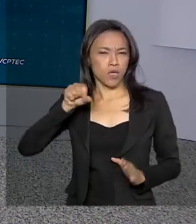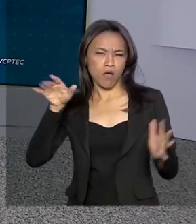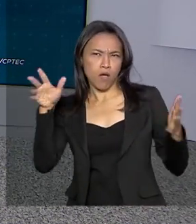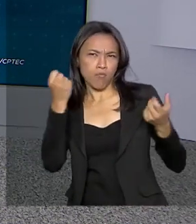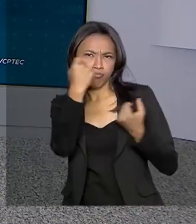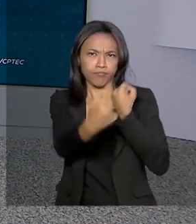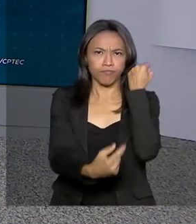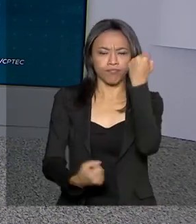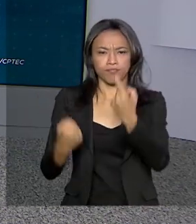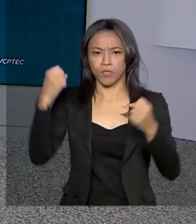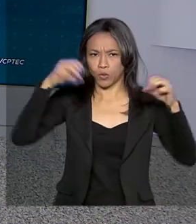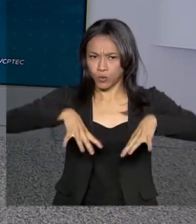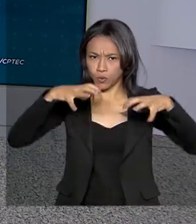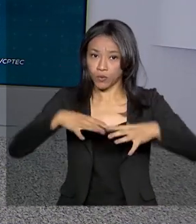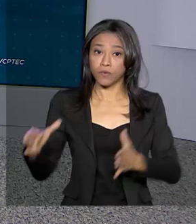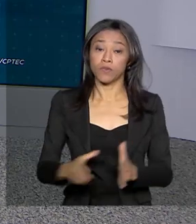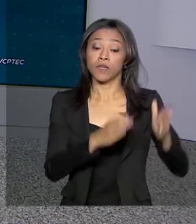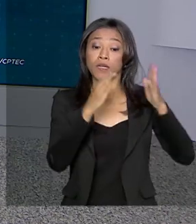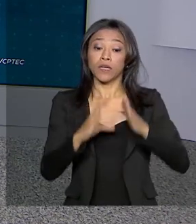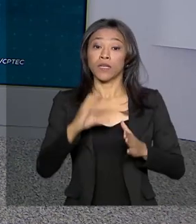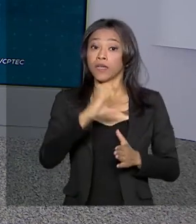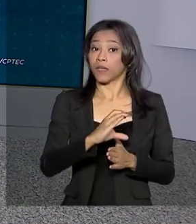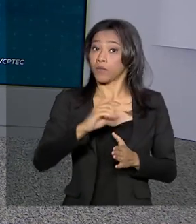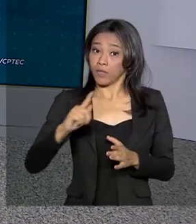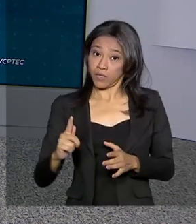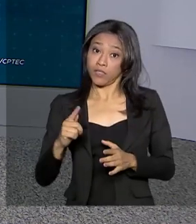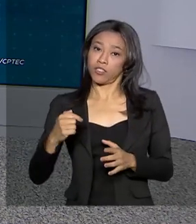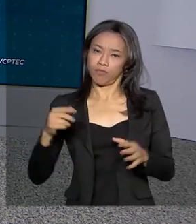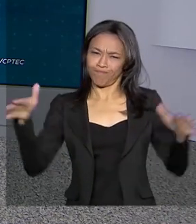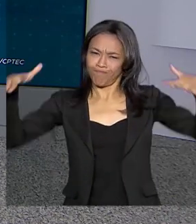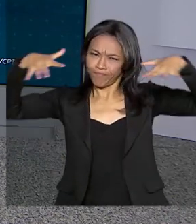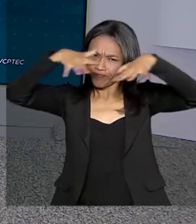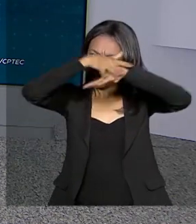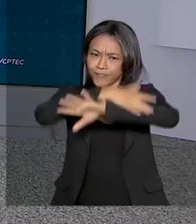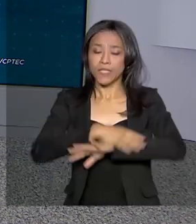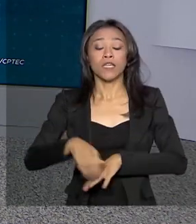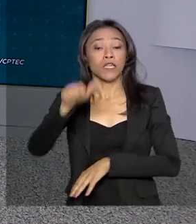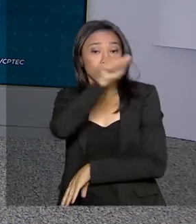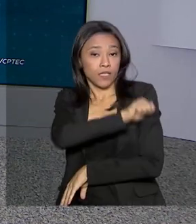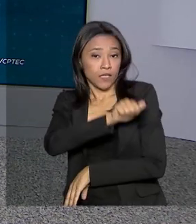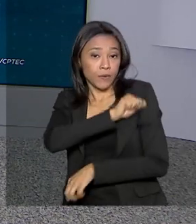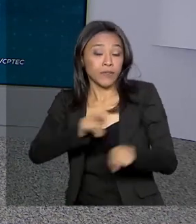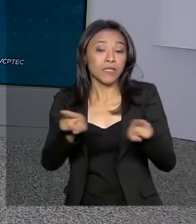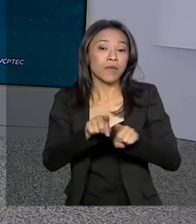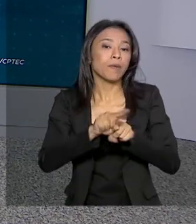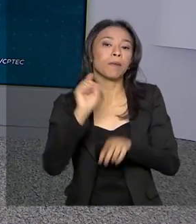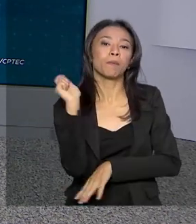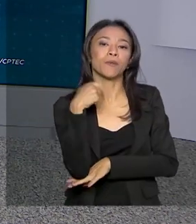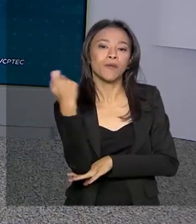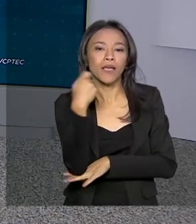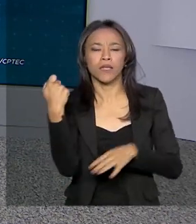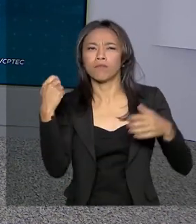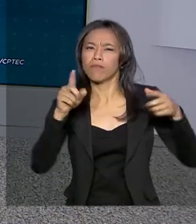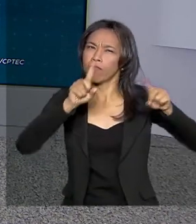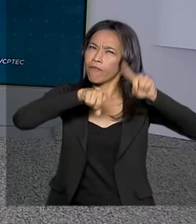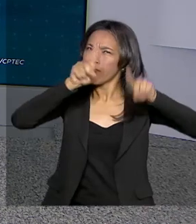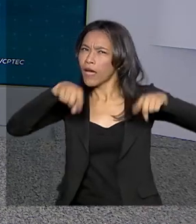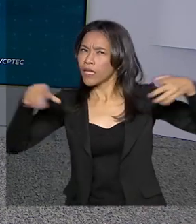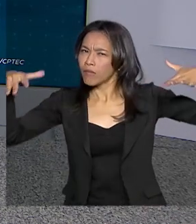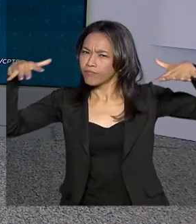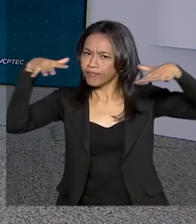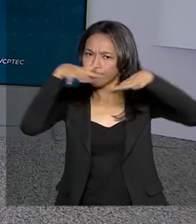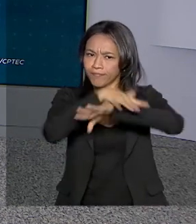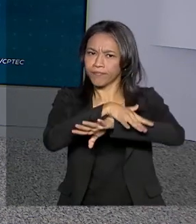isoladas. Em Campo Grande, tempo parcialmente nublado. No Rio de Janeiro e em Porto Alegre, variação de nebulosidade. Vamos